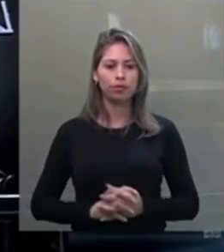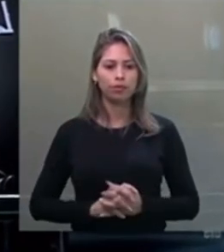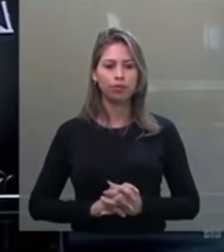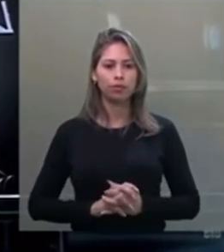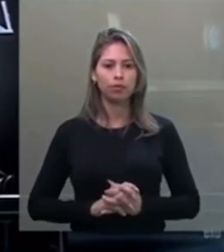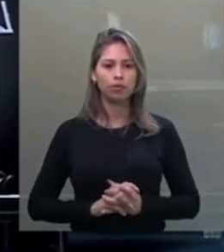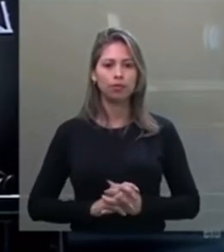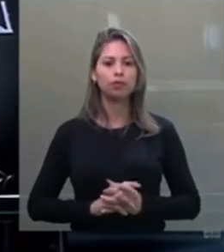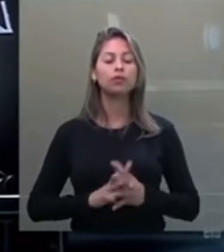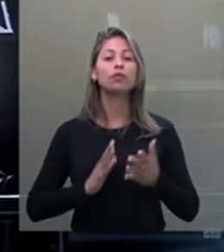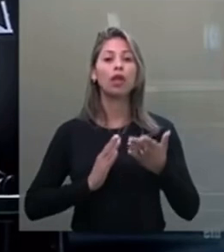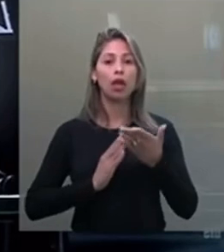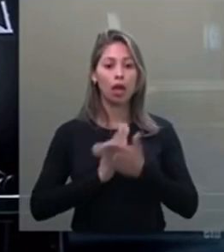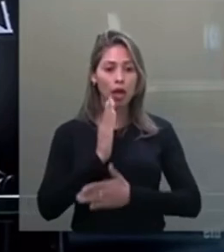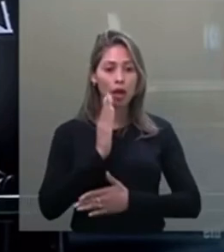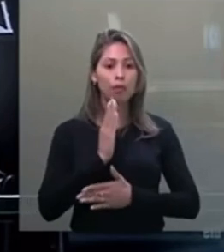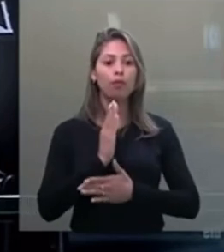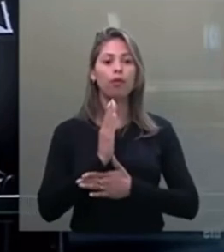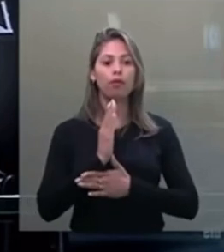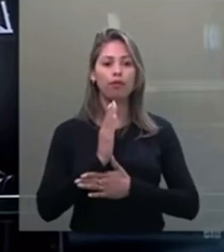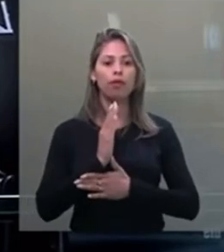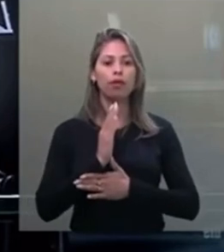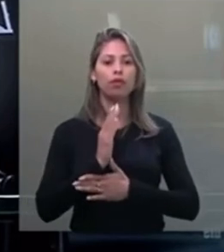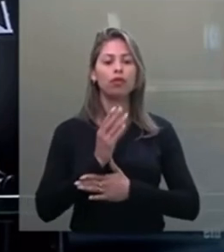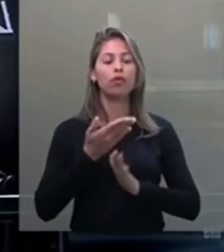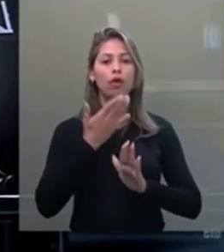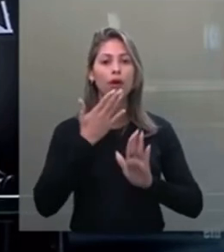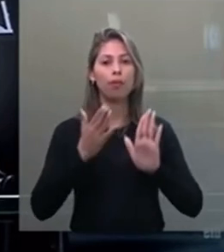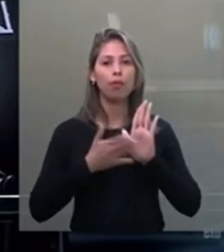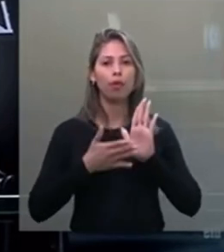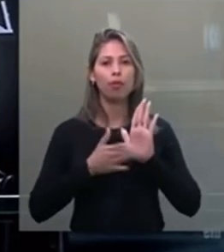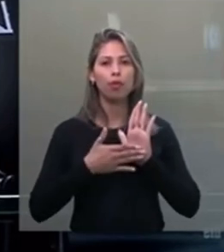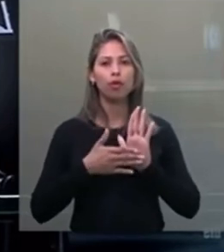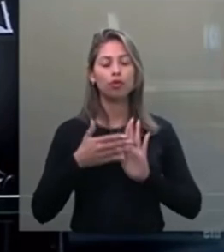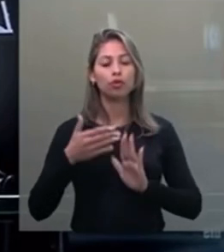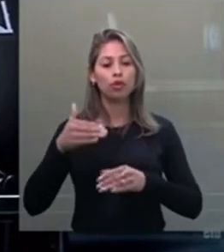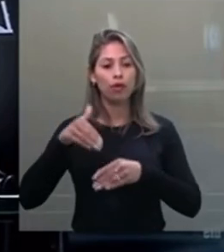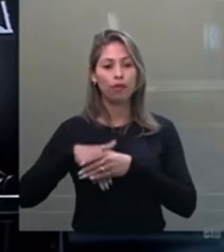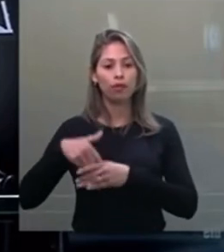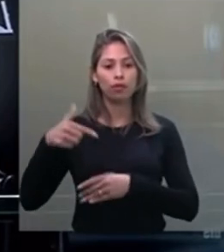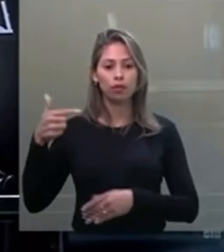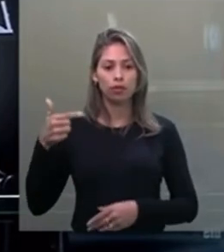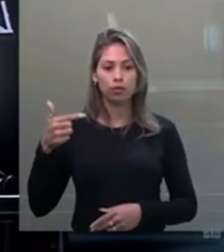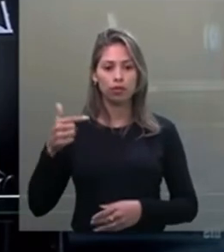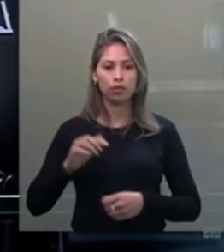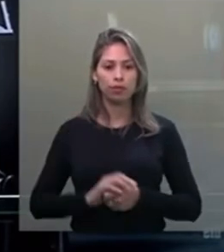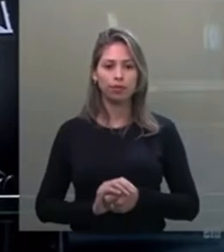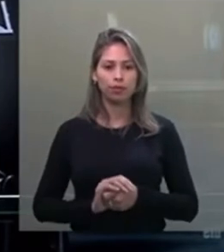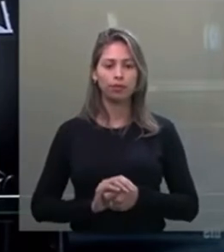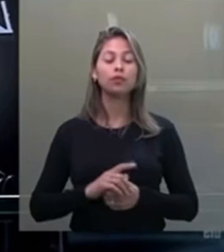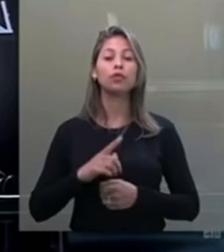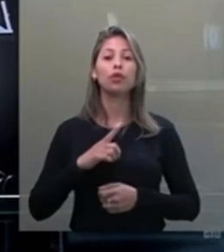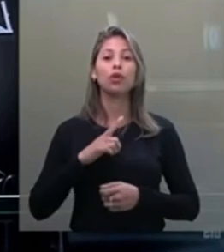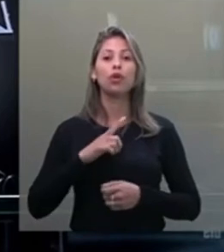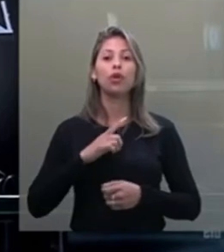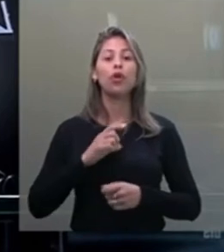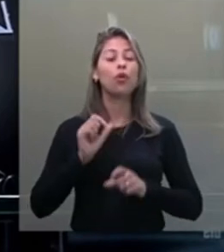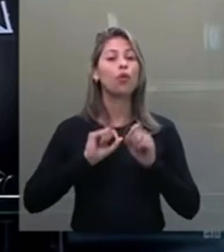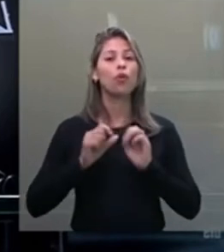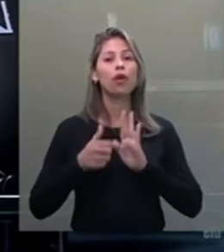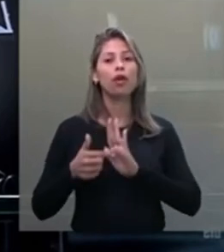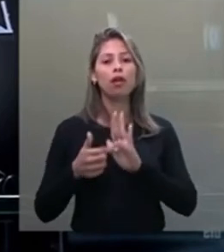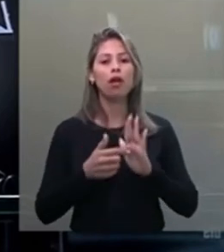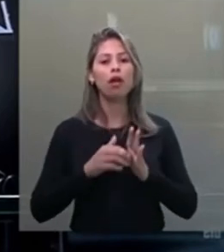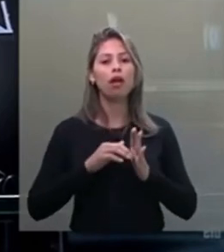Aprovada a proposta em segundo turno, parecer da comissão diretora, oferecendo a redação final,